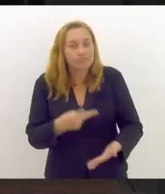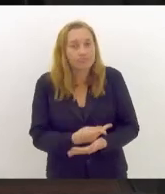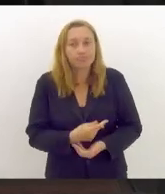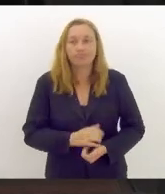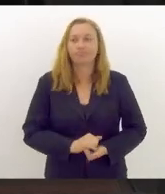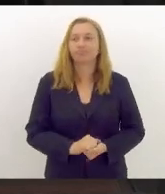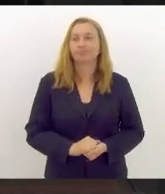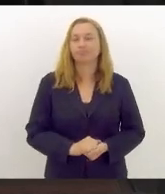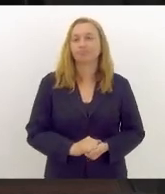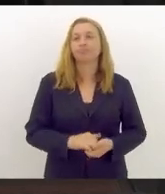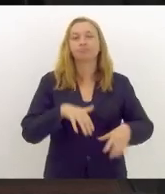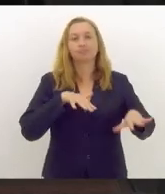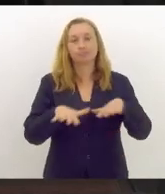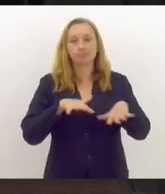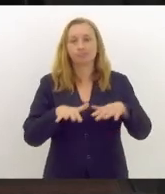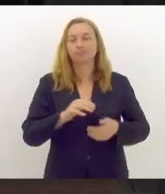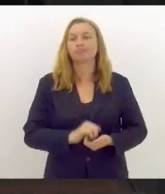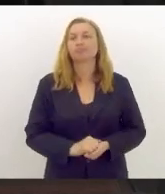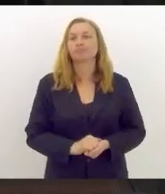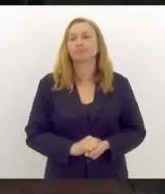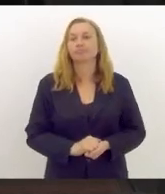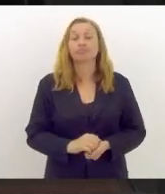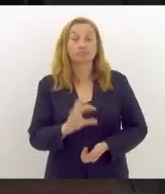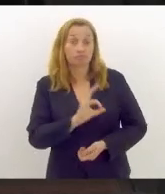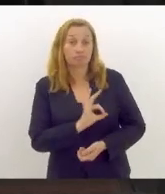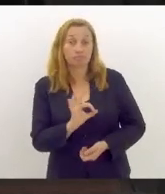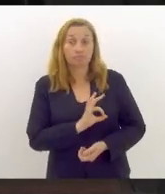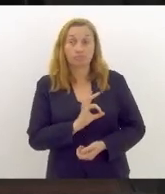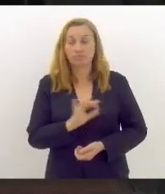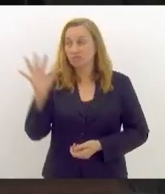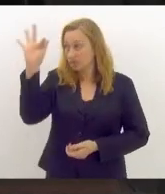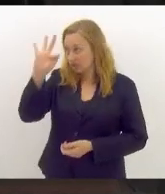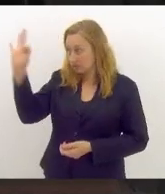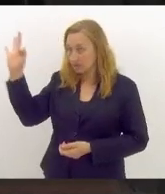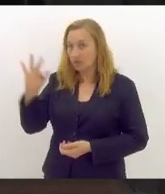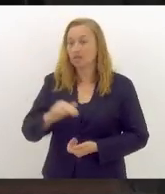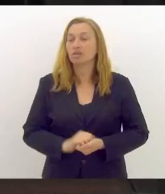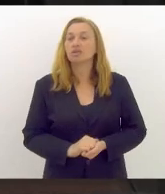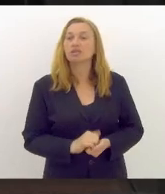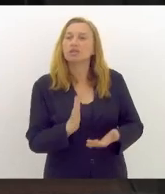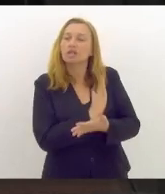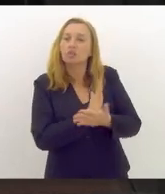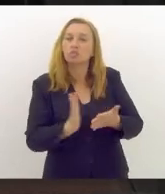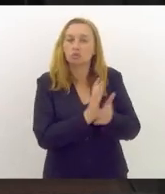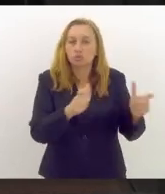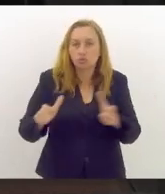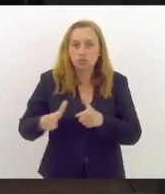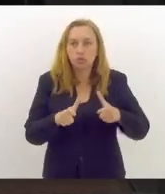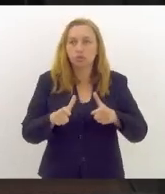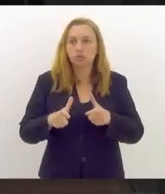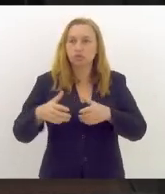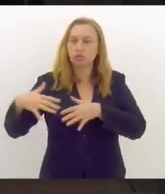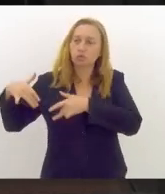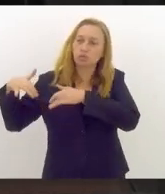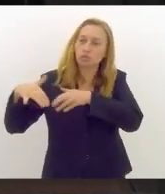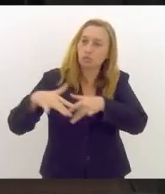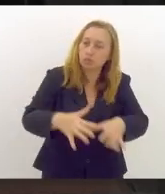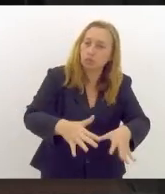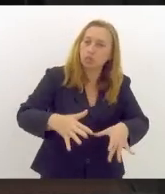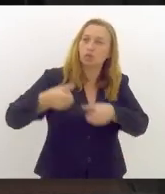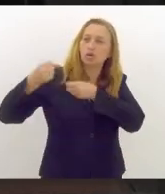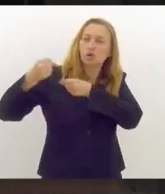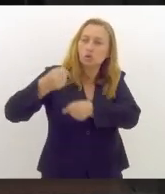patética a manifestação de policiais rodoviários federais em alguns locais de manifestação chegando para